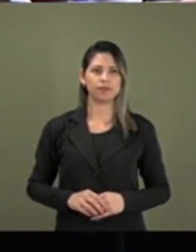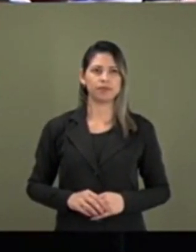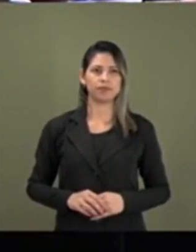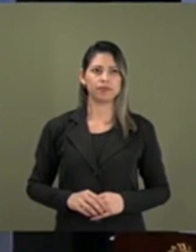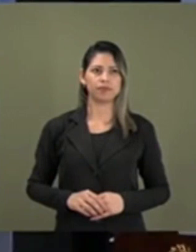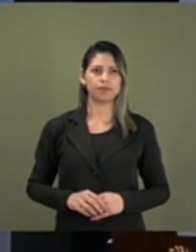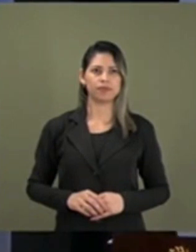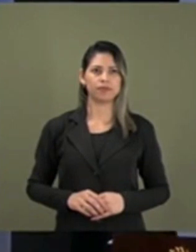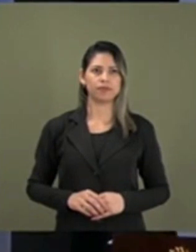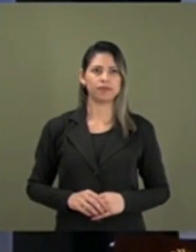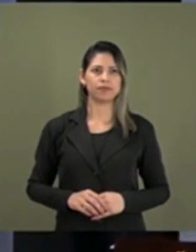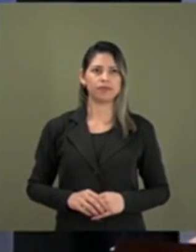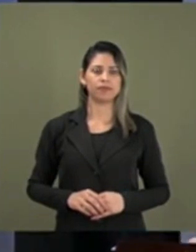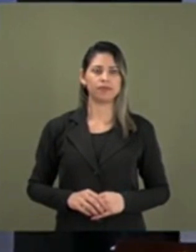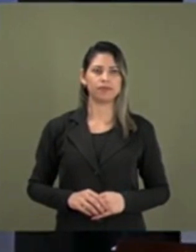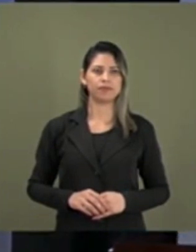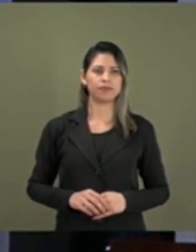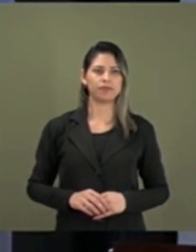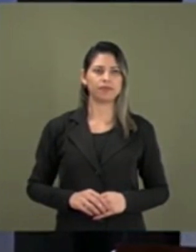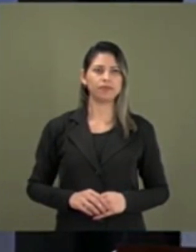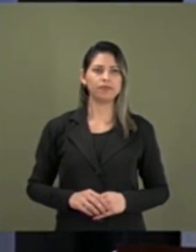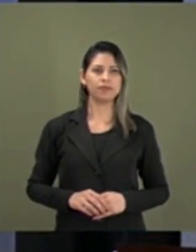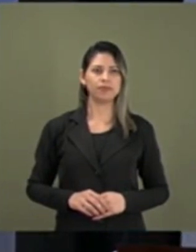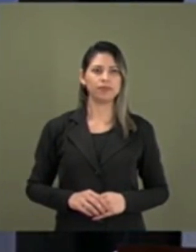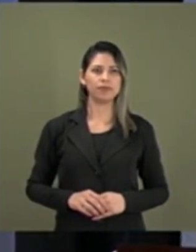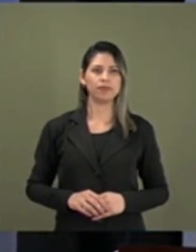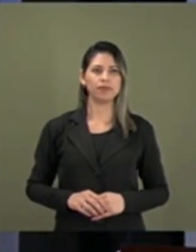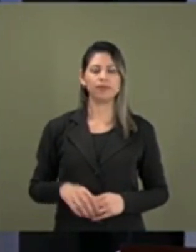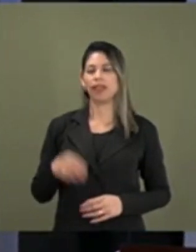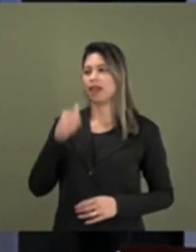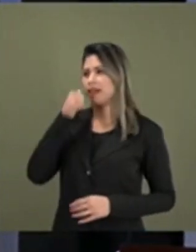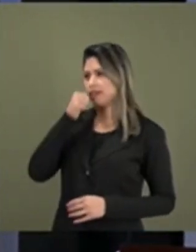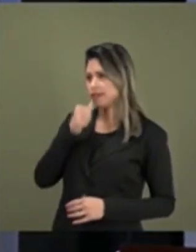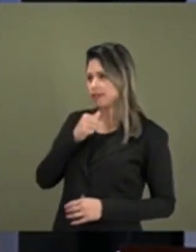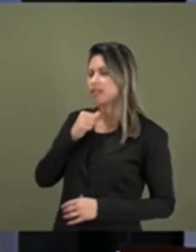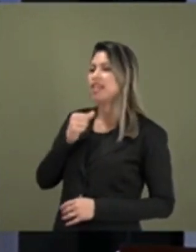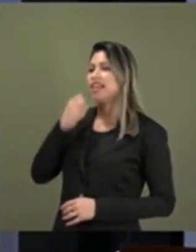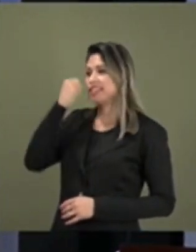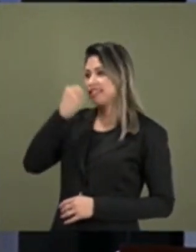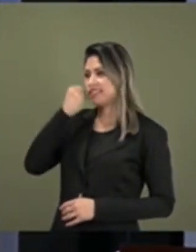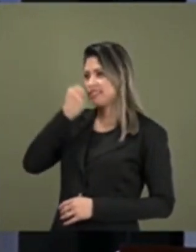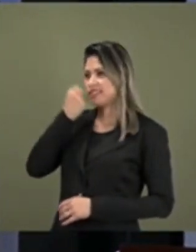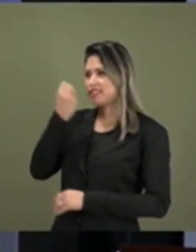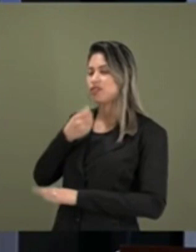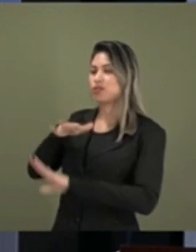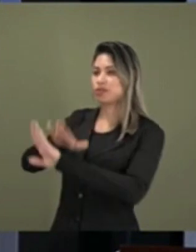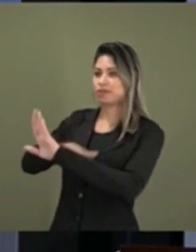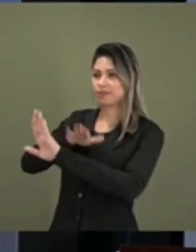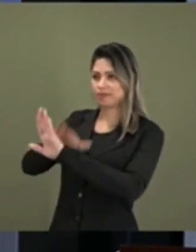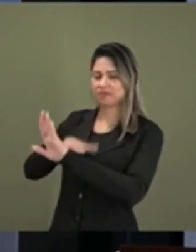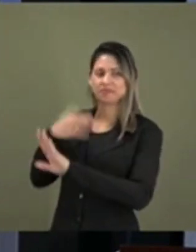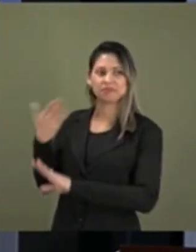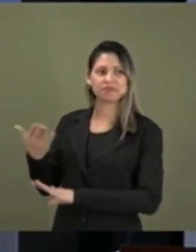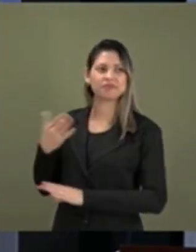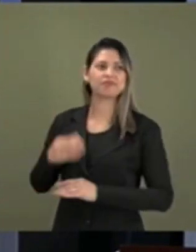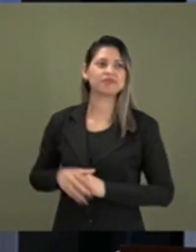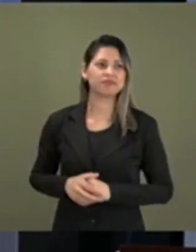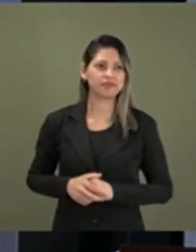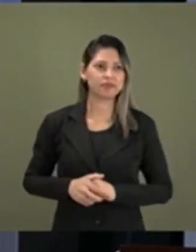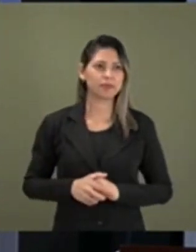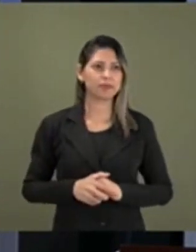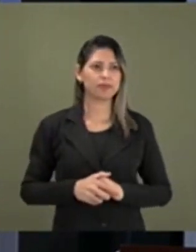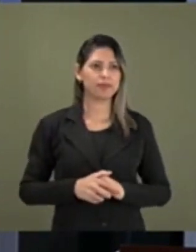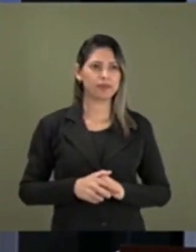Senhora Senadora Leda Barros, eu, inicialmente, quero